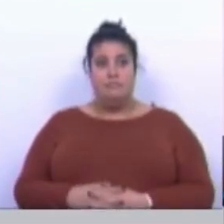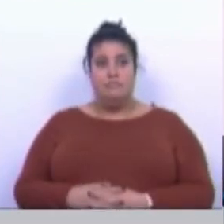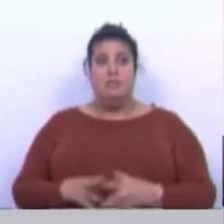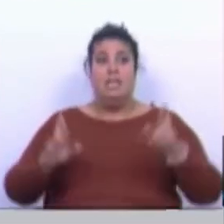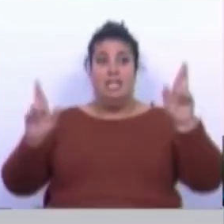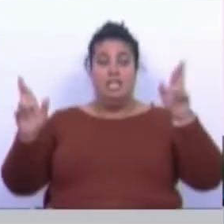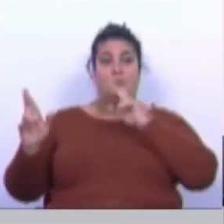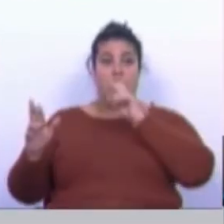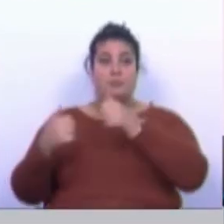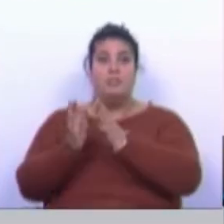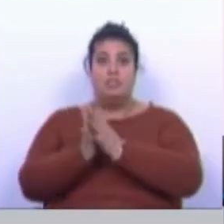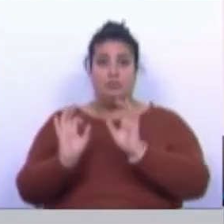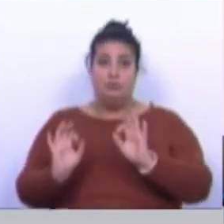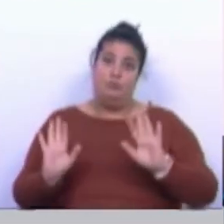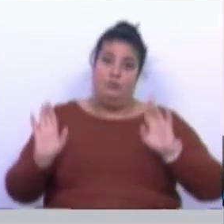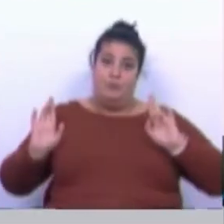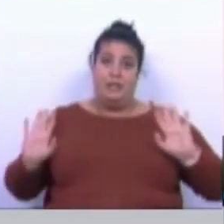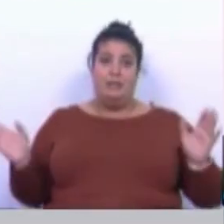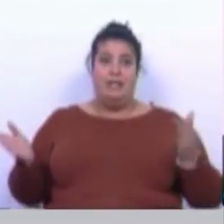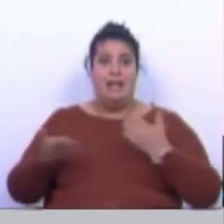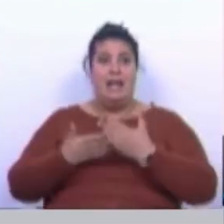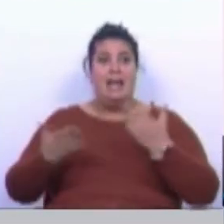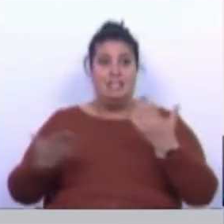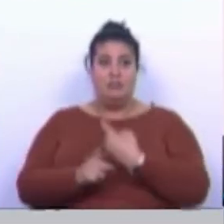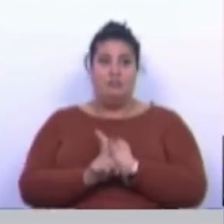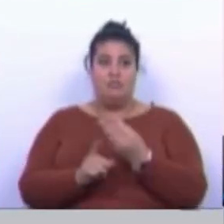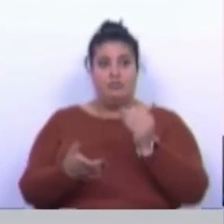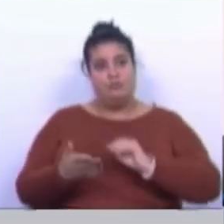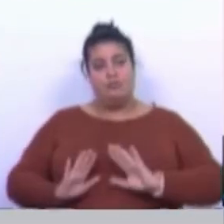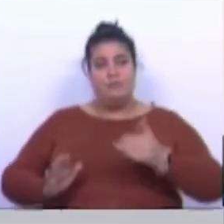Espero ter respondido a tudo. Eram as notas que eu tinha.